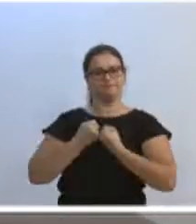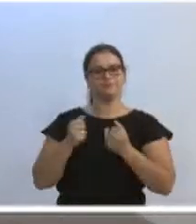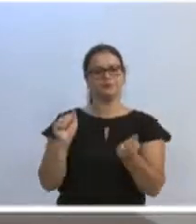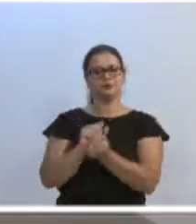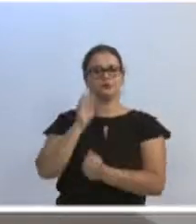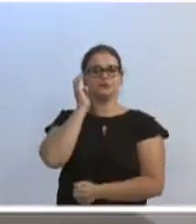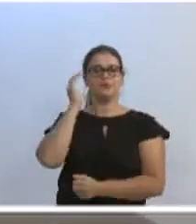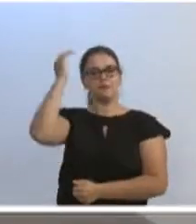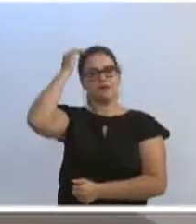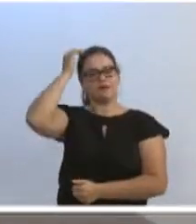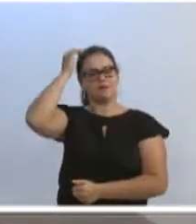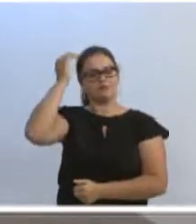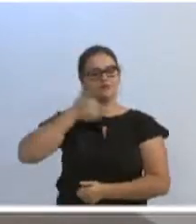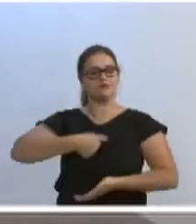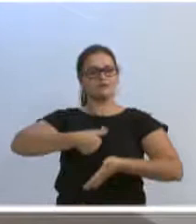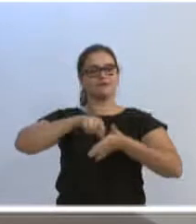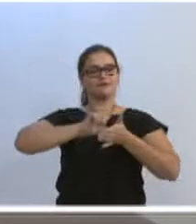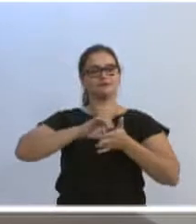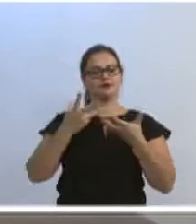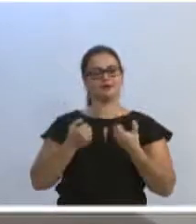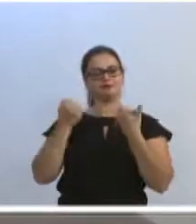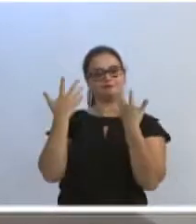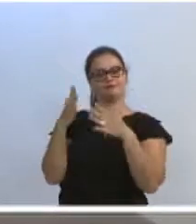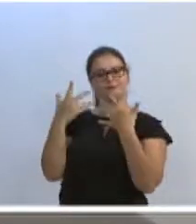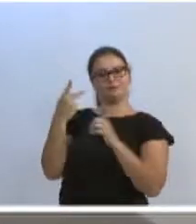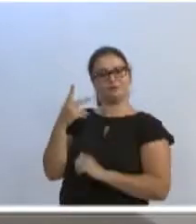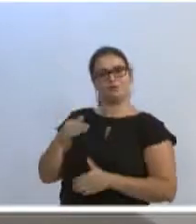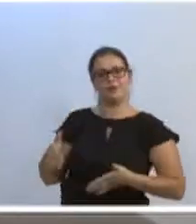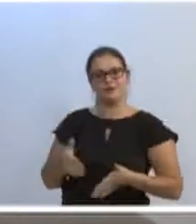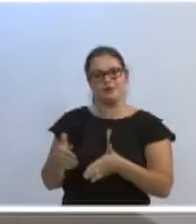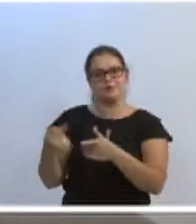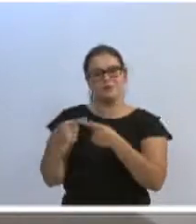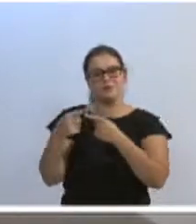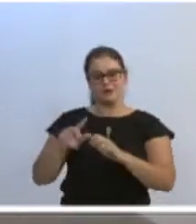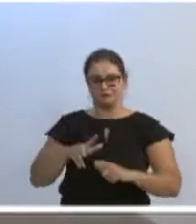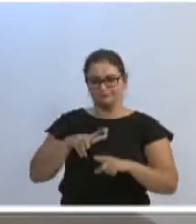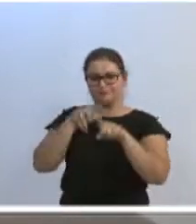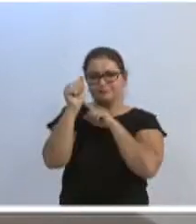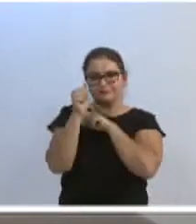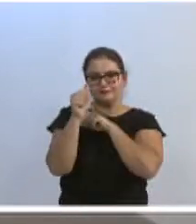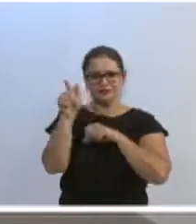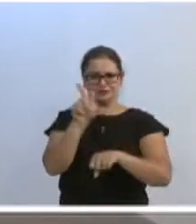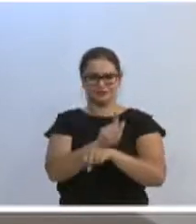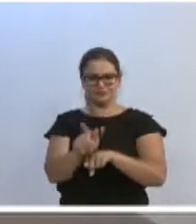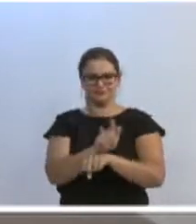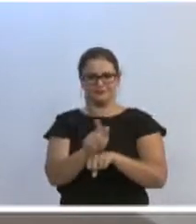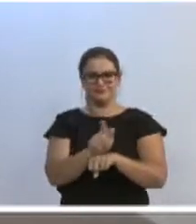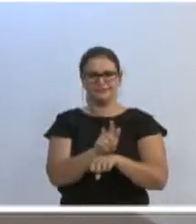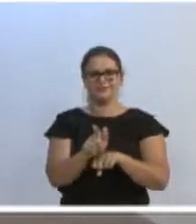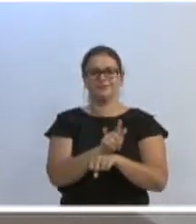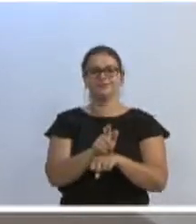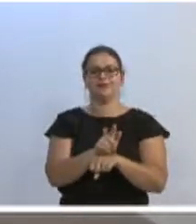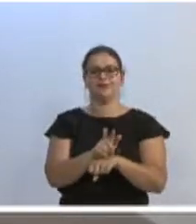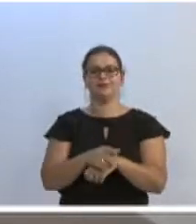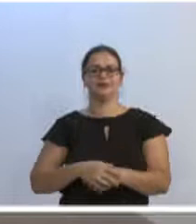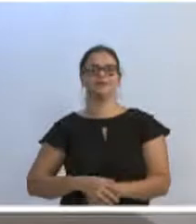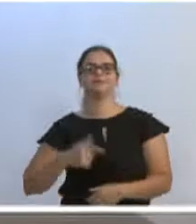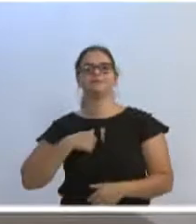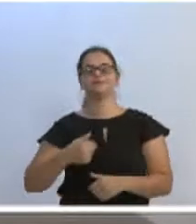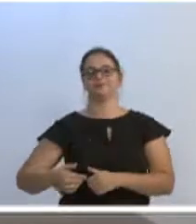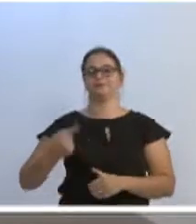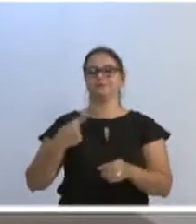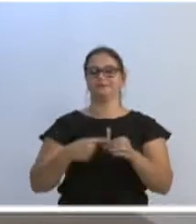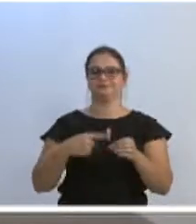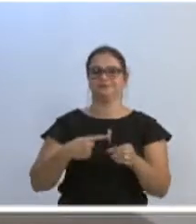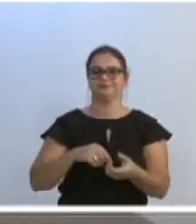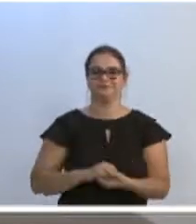colocando, e desejo já de antemão muito sucesso nessa caminhada, porque o sucesso da gestão, o sucesso do prefeito é o sucesso da cidade,